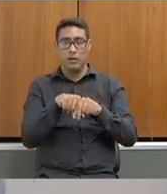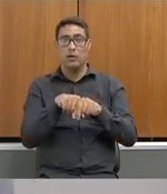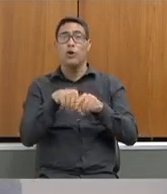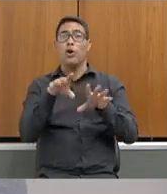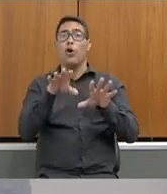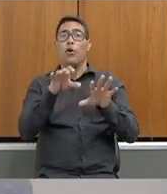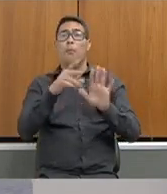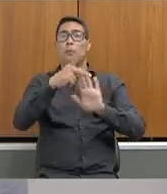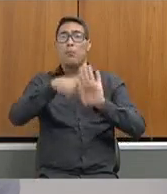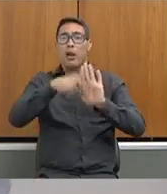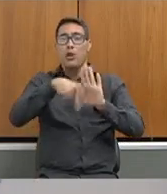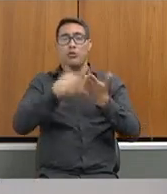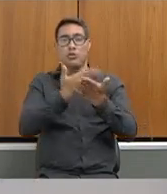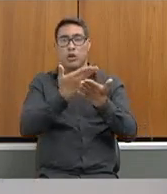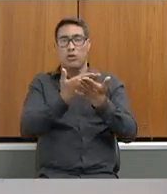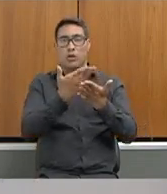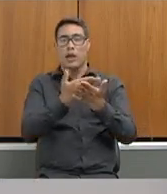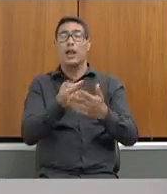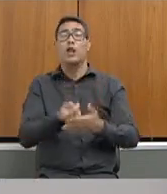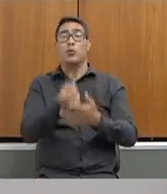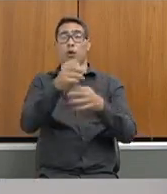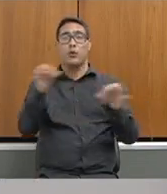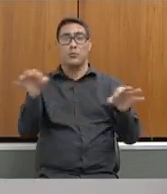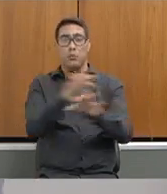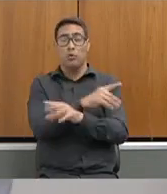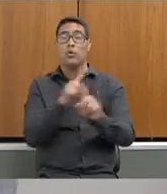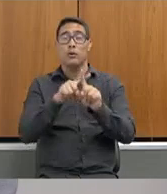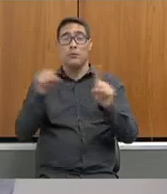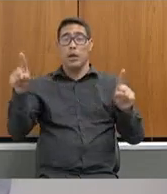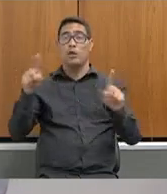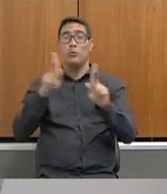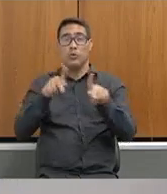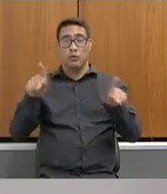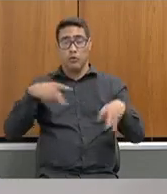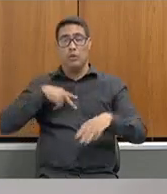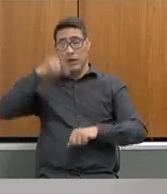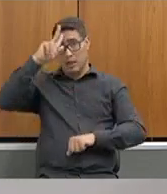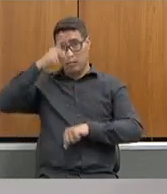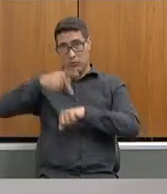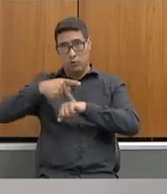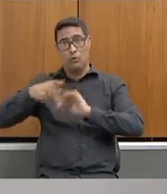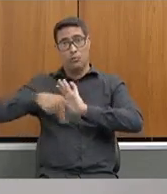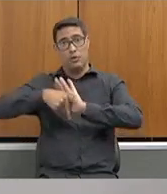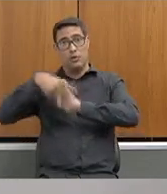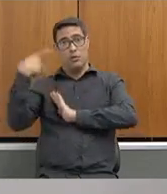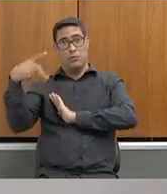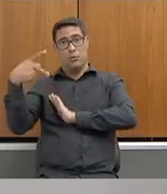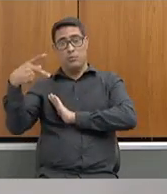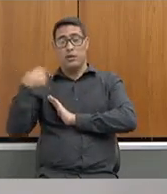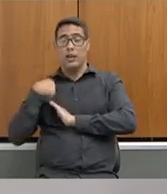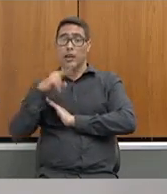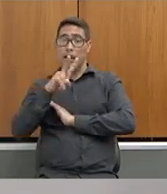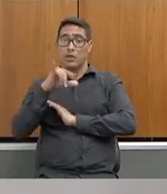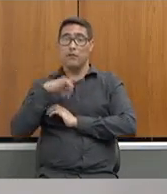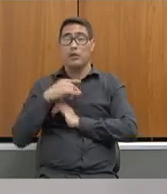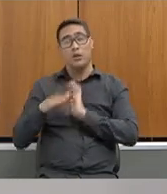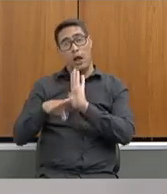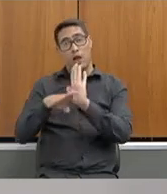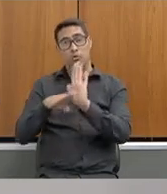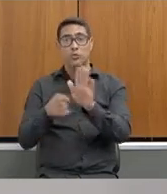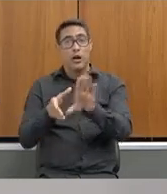pronto, porque nós não vamos tirar a autonomia do professor construir o seu plano de aula, mas iremos nortear a ação para que ele faça com o seu